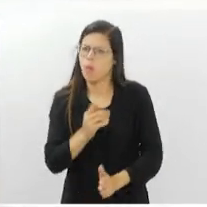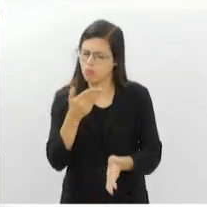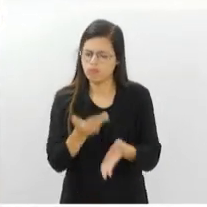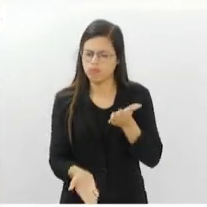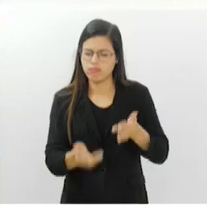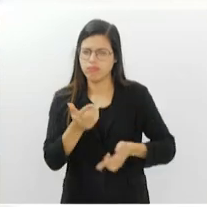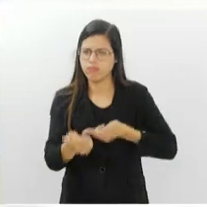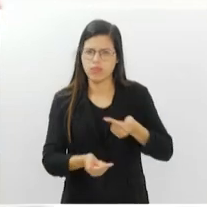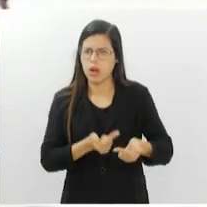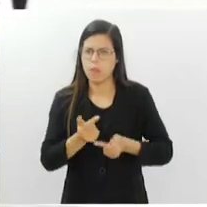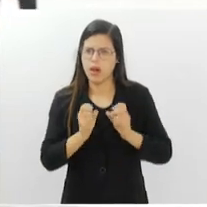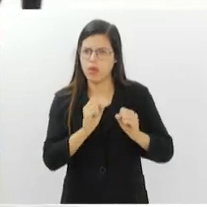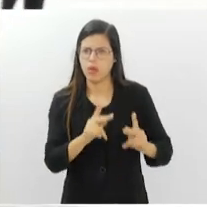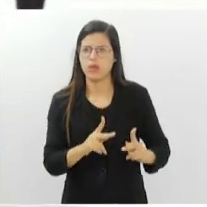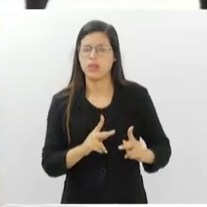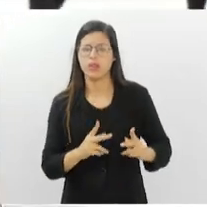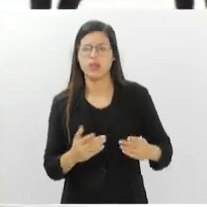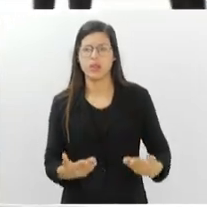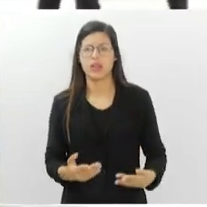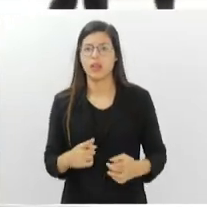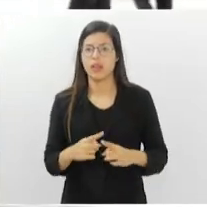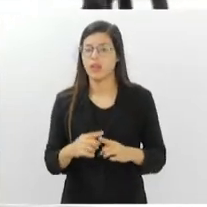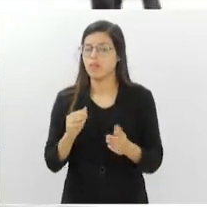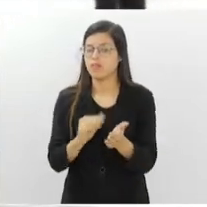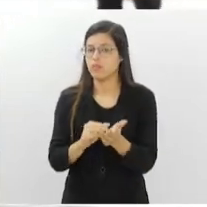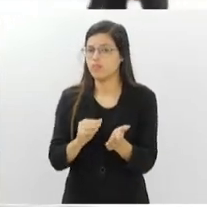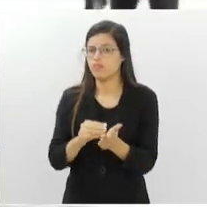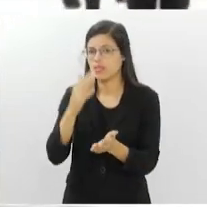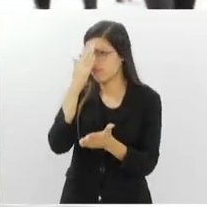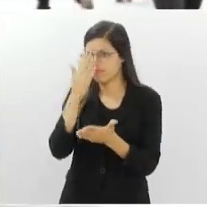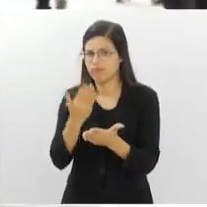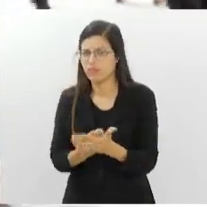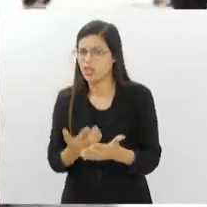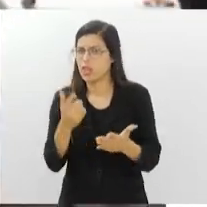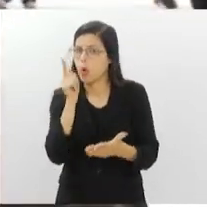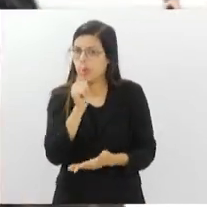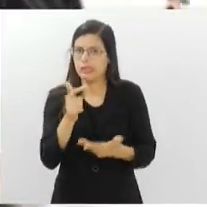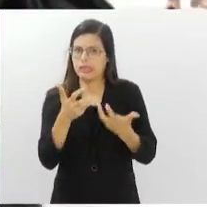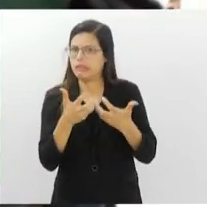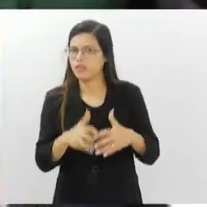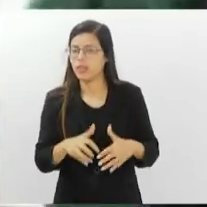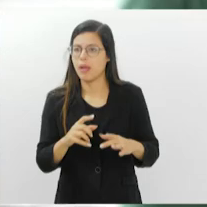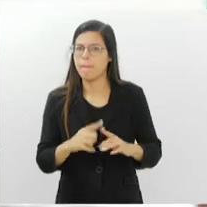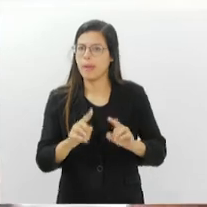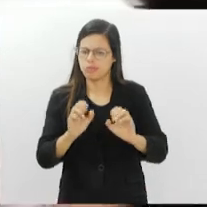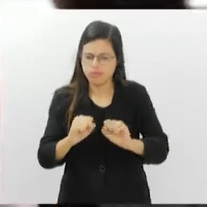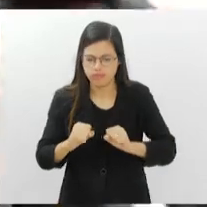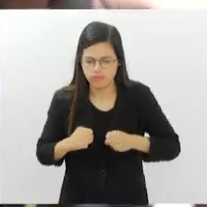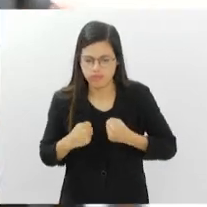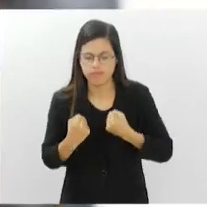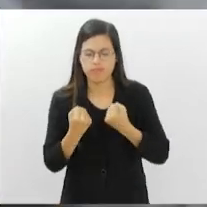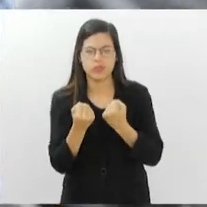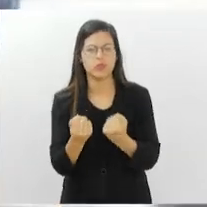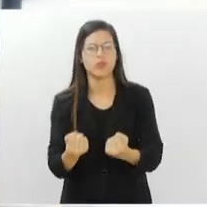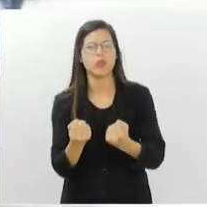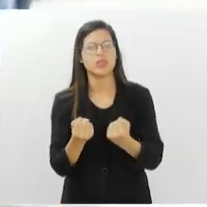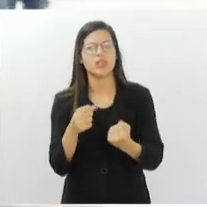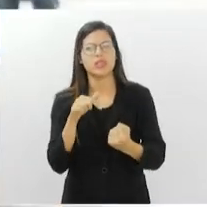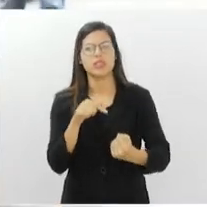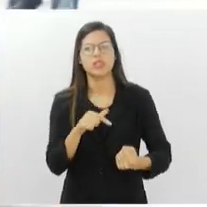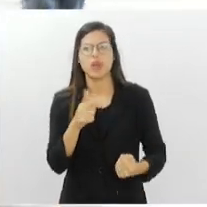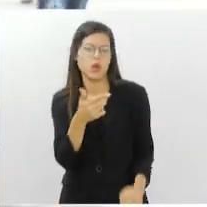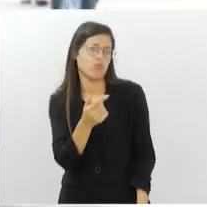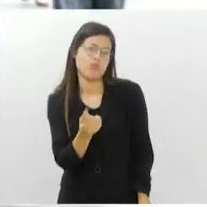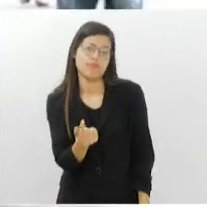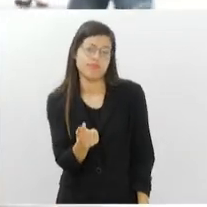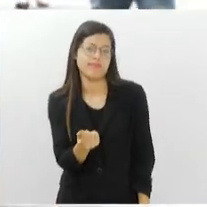fui acreditando que não ia dar certo. Mas também, apesar disso, eu fui me esforçando e colocando, eu não tinha